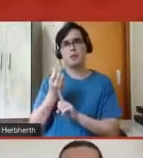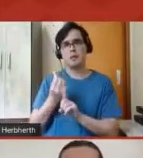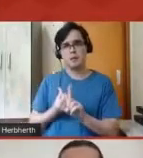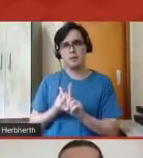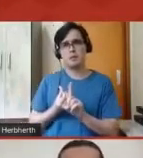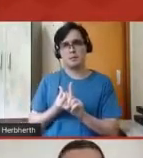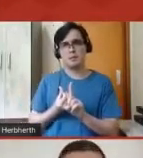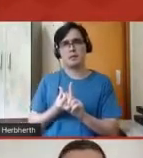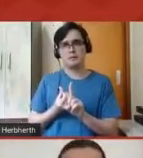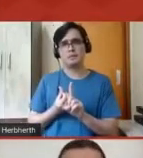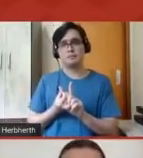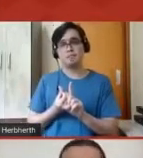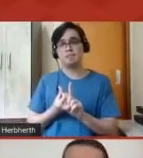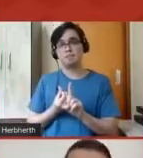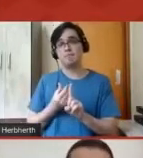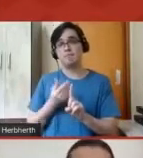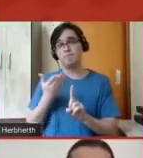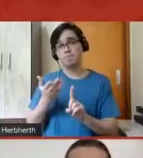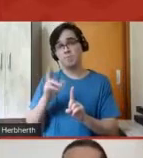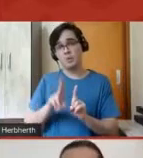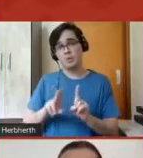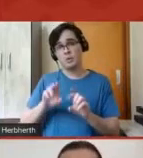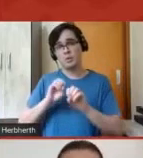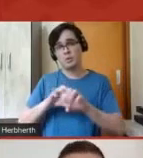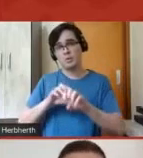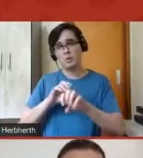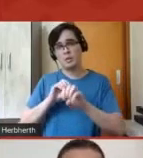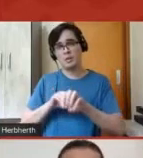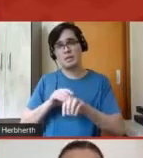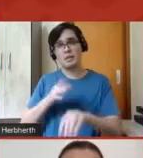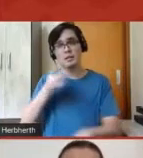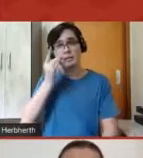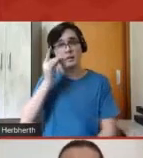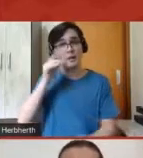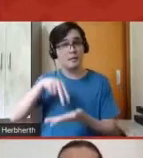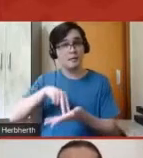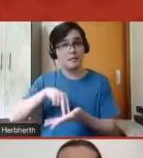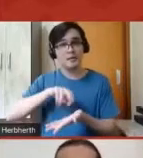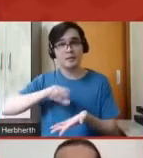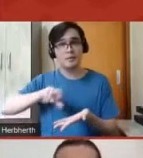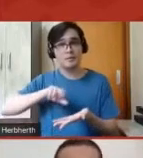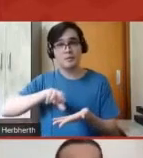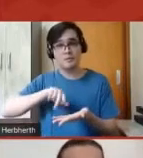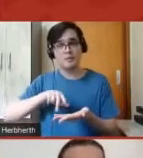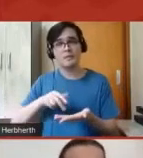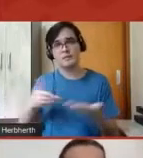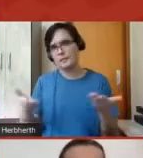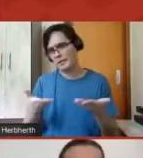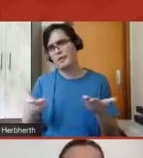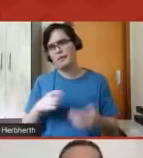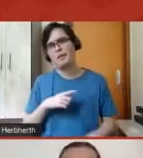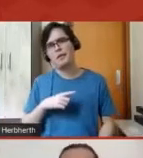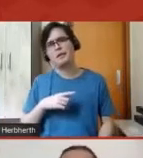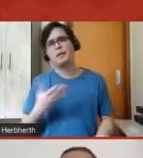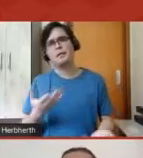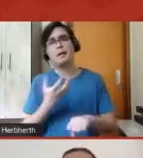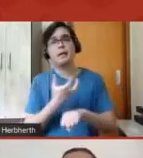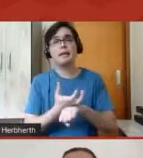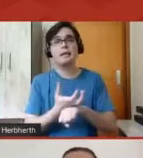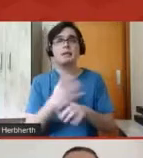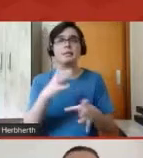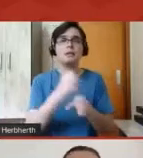o ensino, não presencial, é o que temos para o momento, da disciplina de cálculo 1.